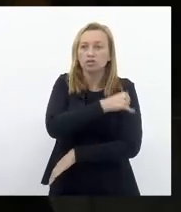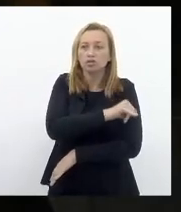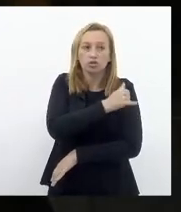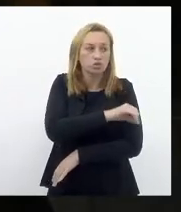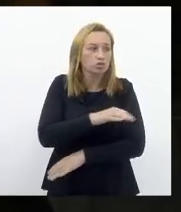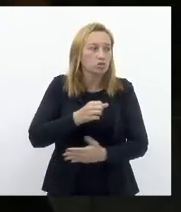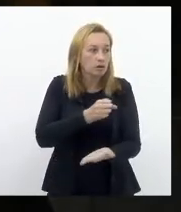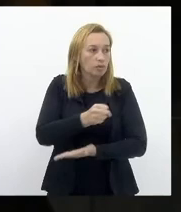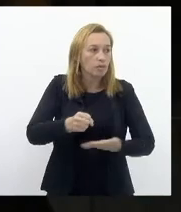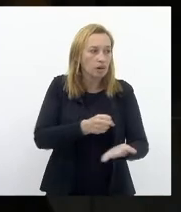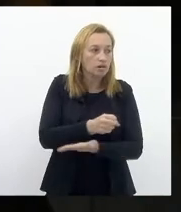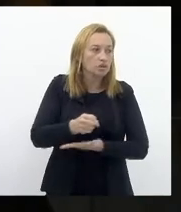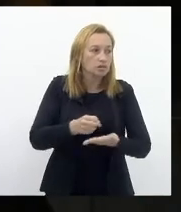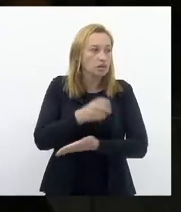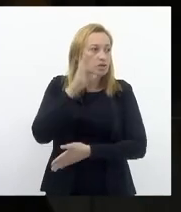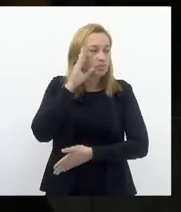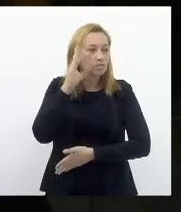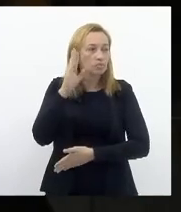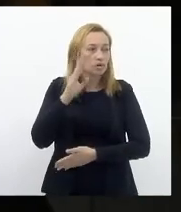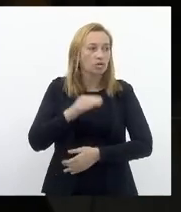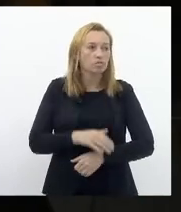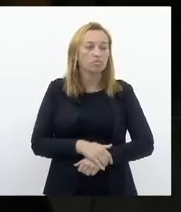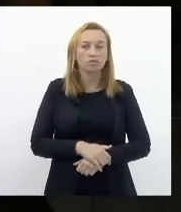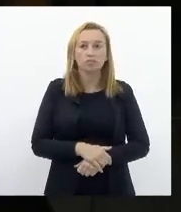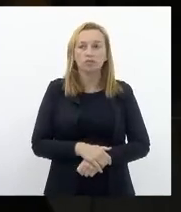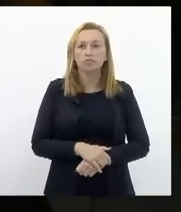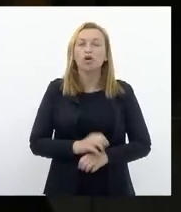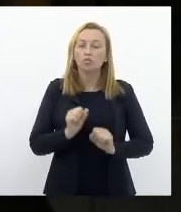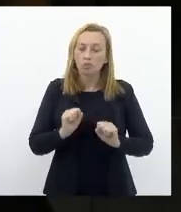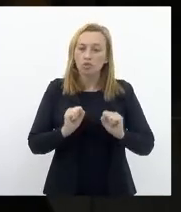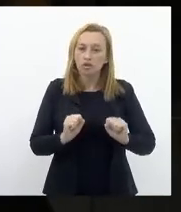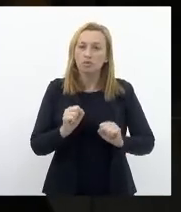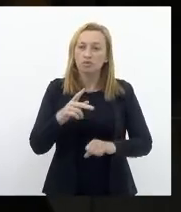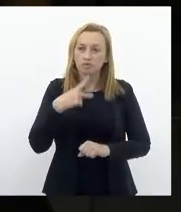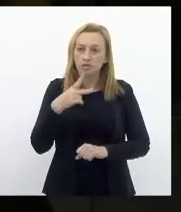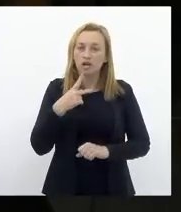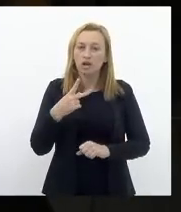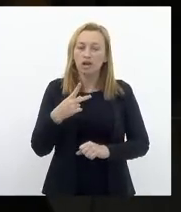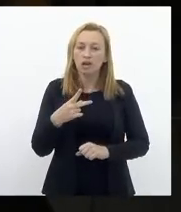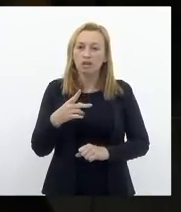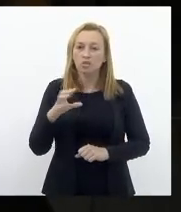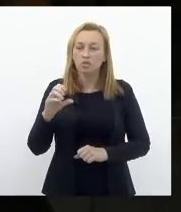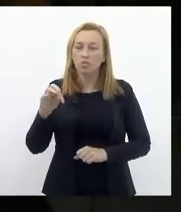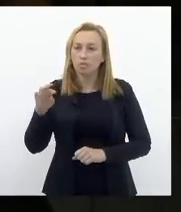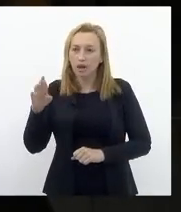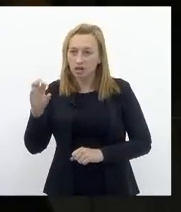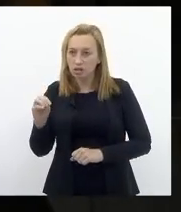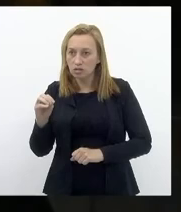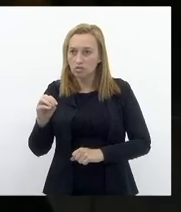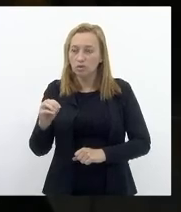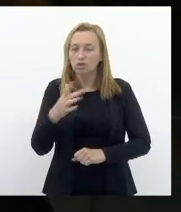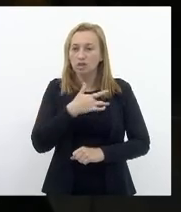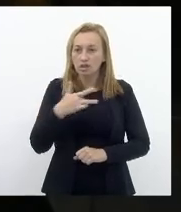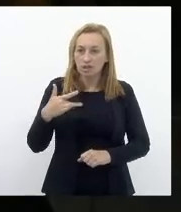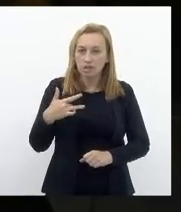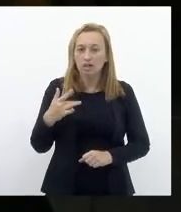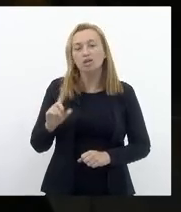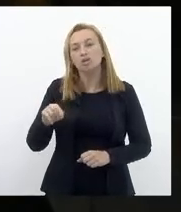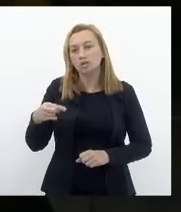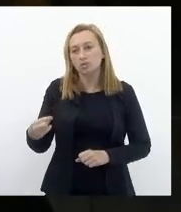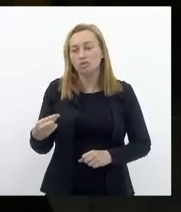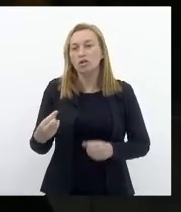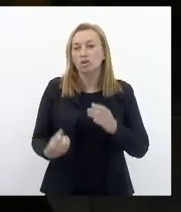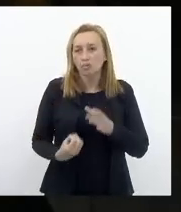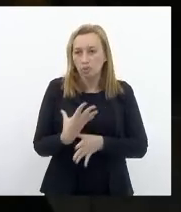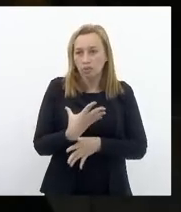Fundamental Sobre a qual Podemos falar Desse complexo Industrial da saúde Que passa Entre outras iniciativas Pela